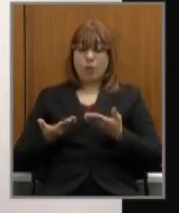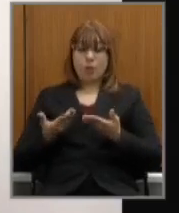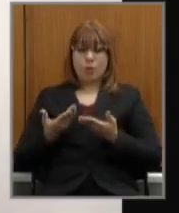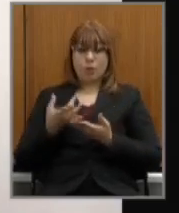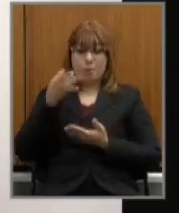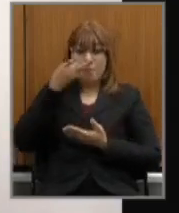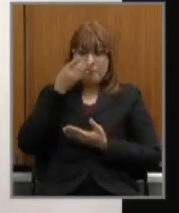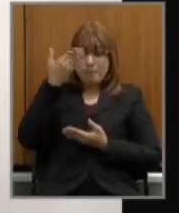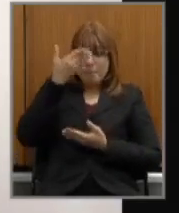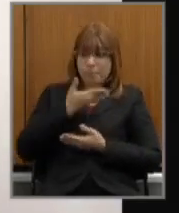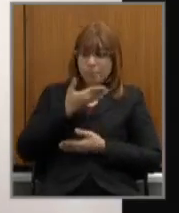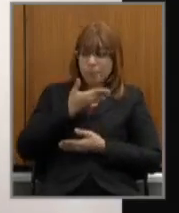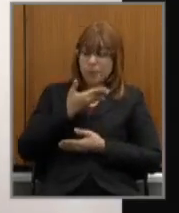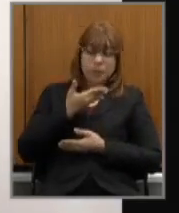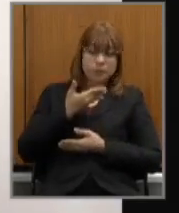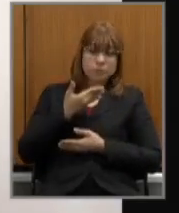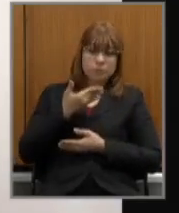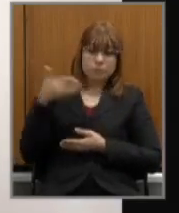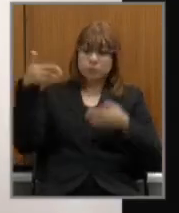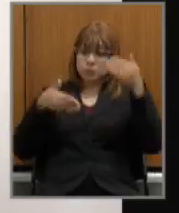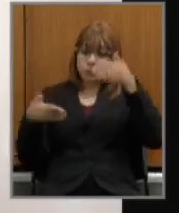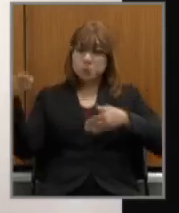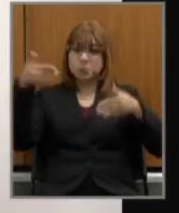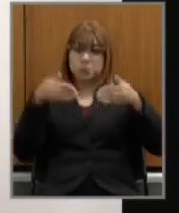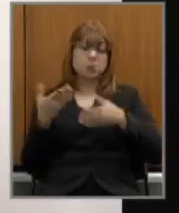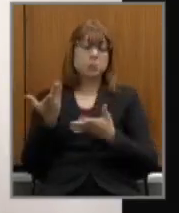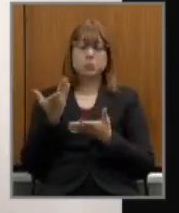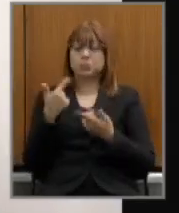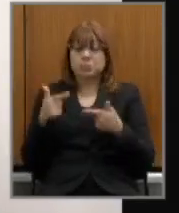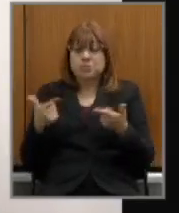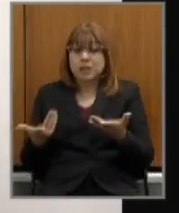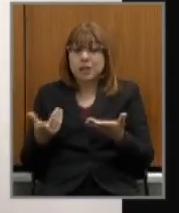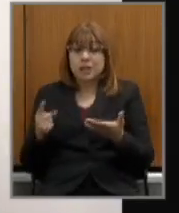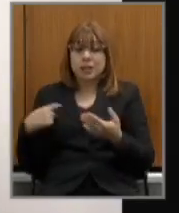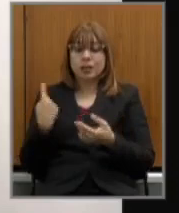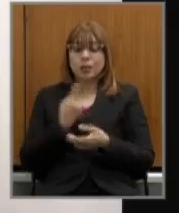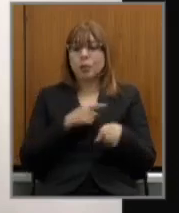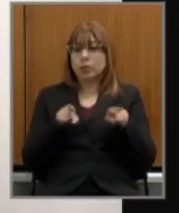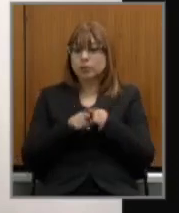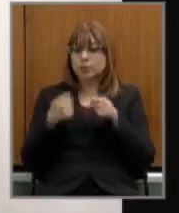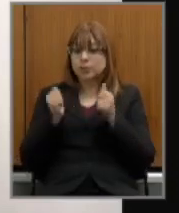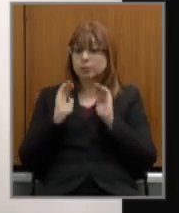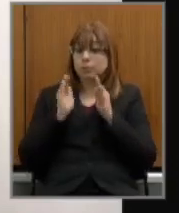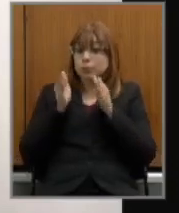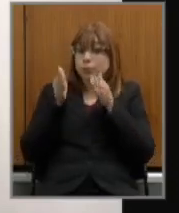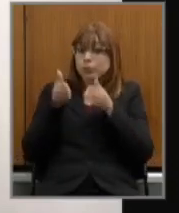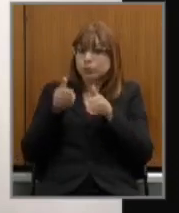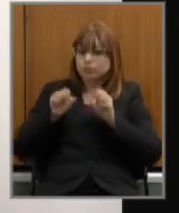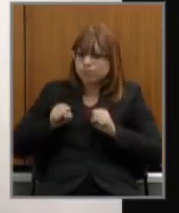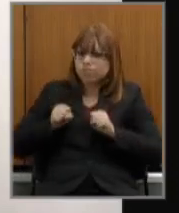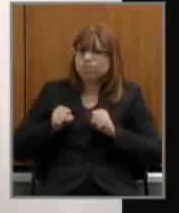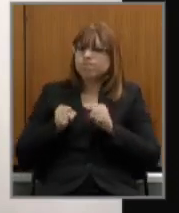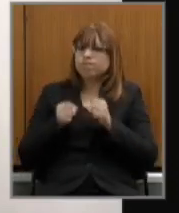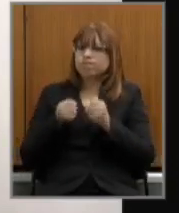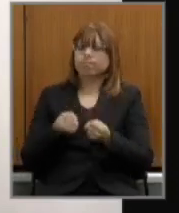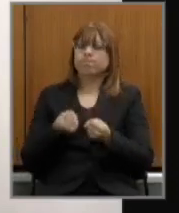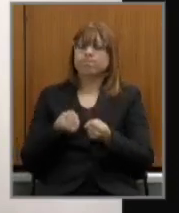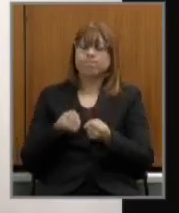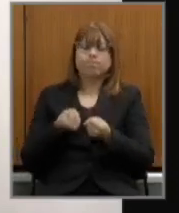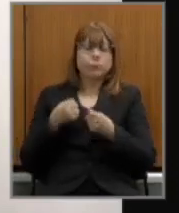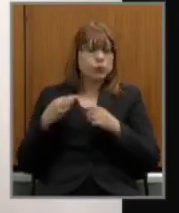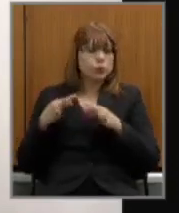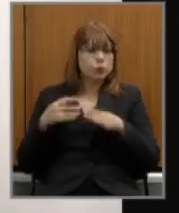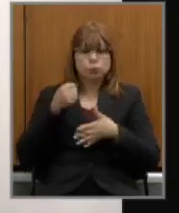presencial e mais do que isso nesse momento as nossas energias deveriam estar todas elas de qualquer poder